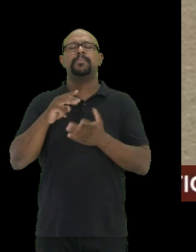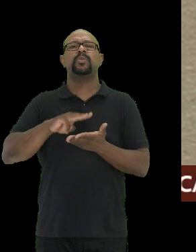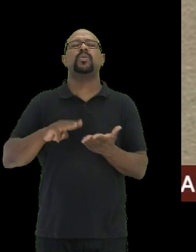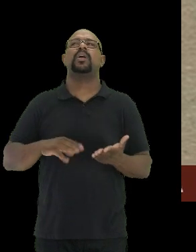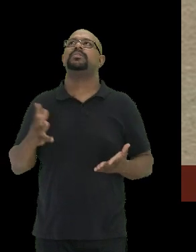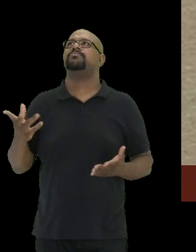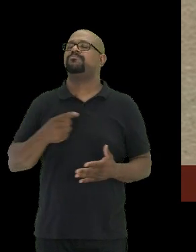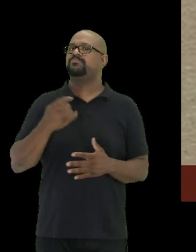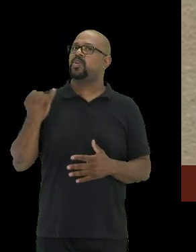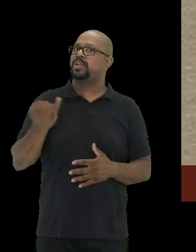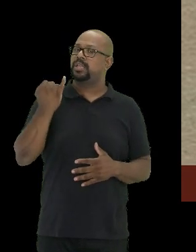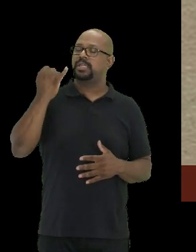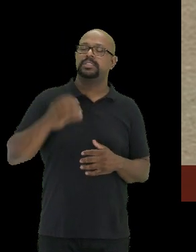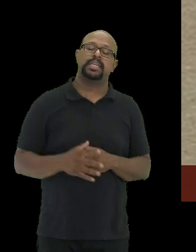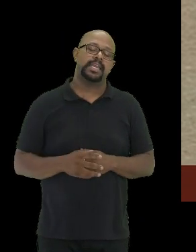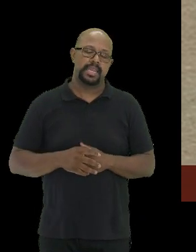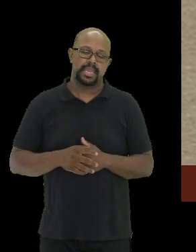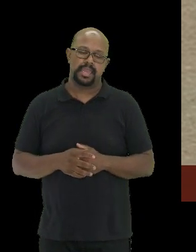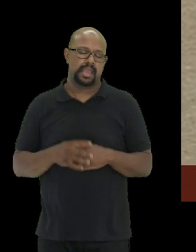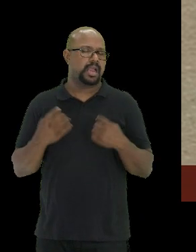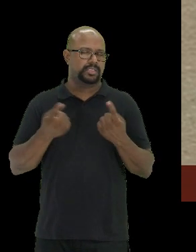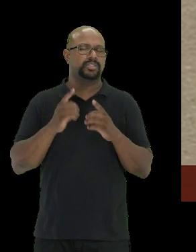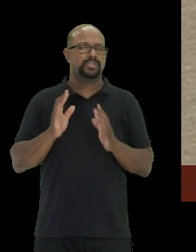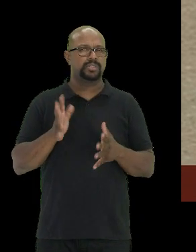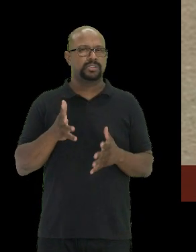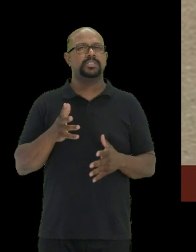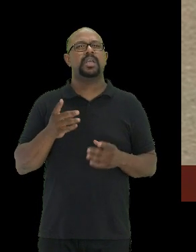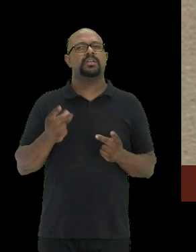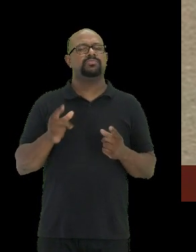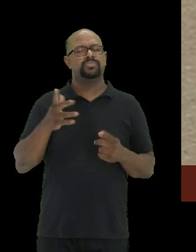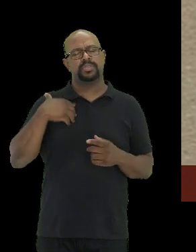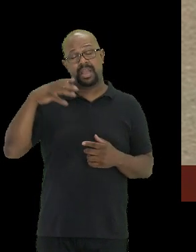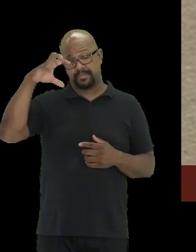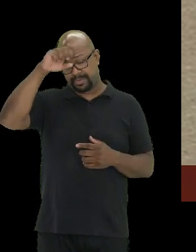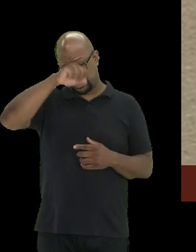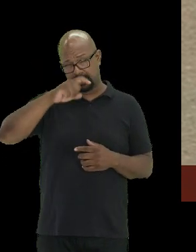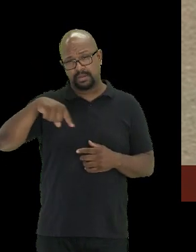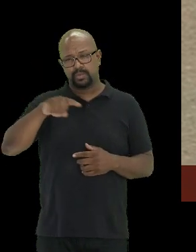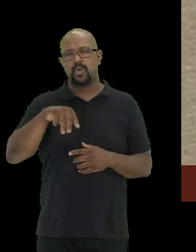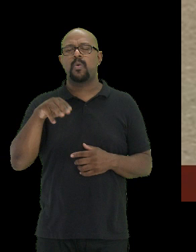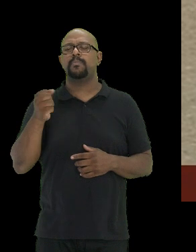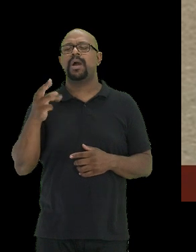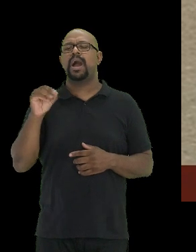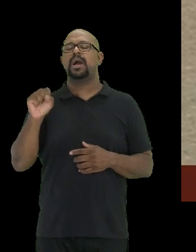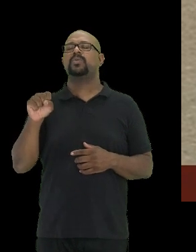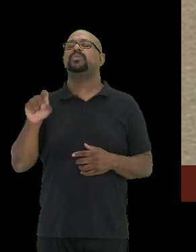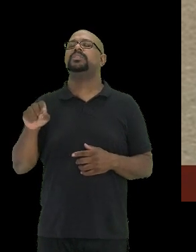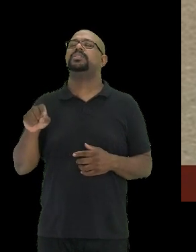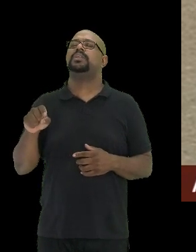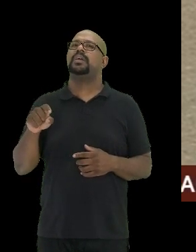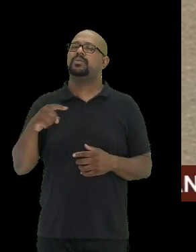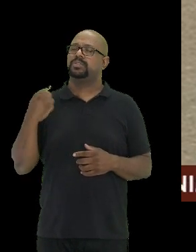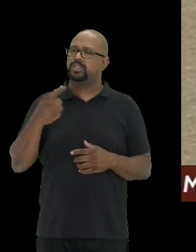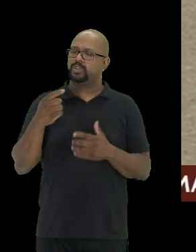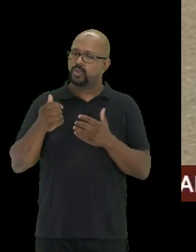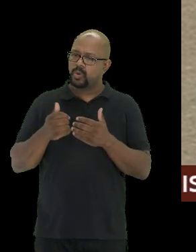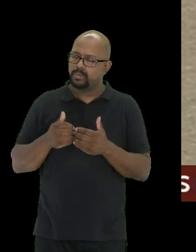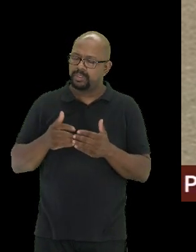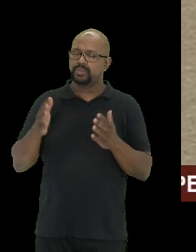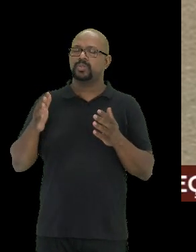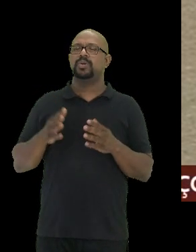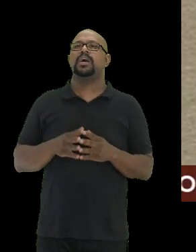bastante importantes. A gente já vinha e aprendemos com o Marcos quando a gente começou